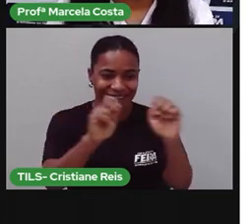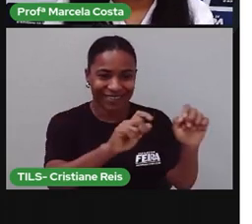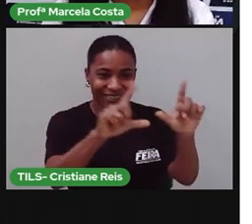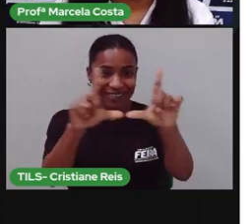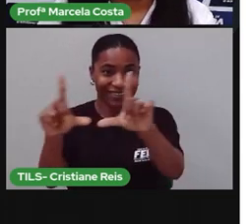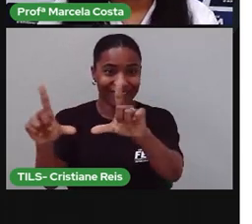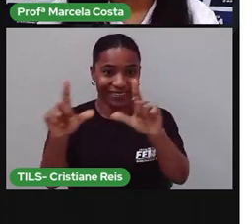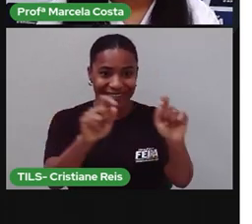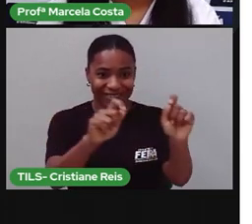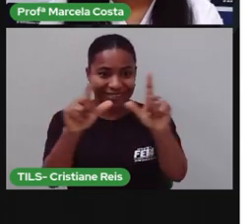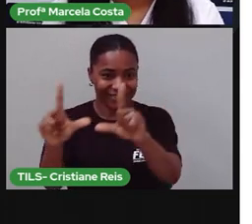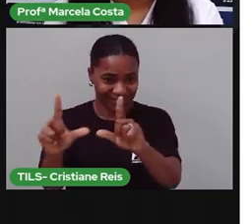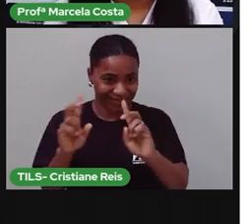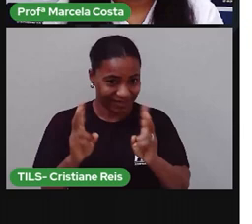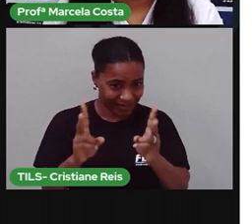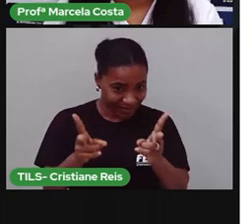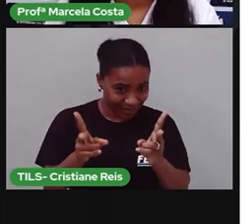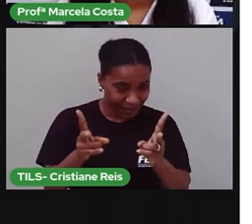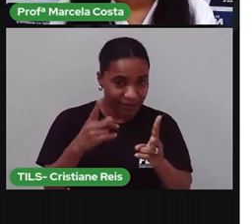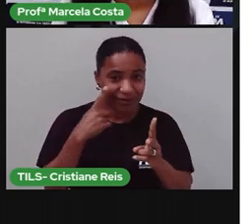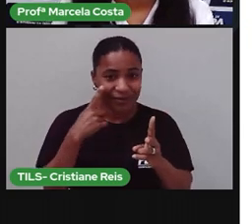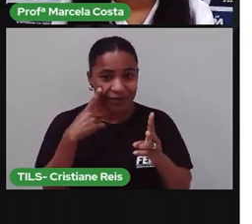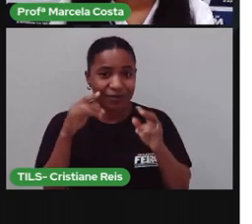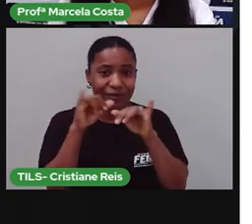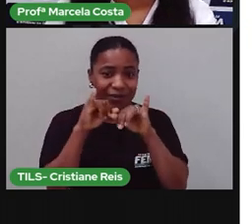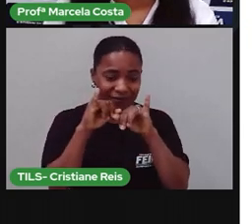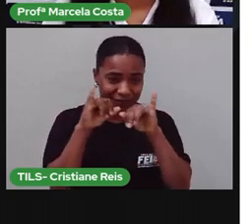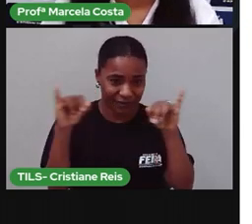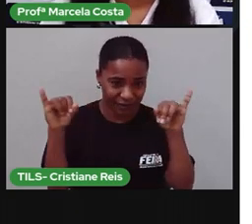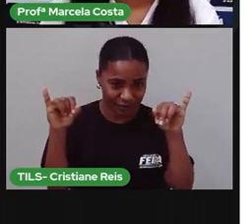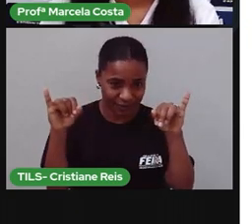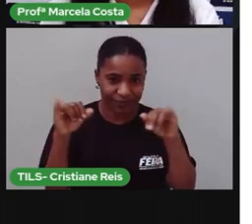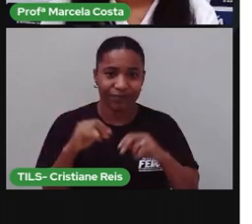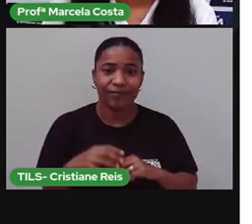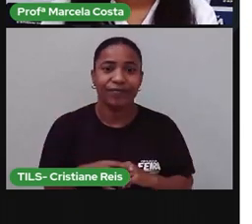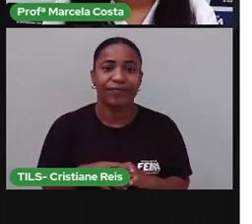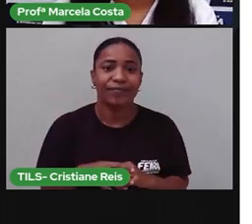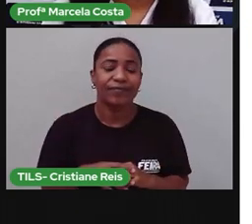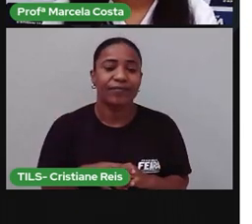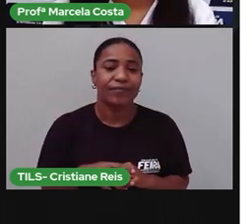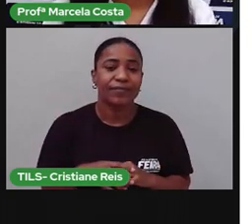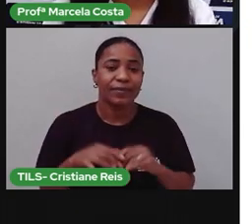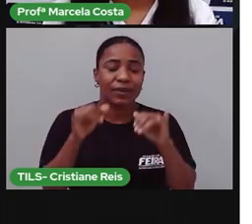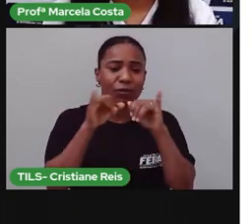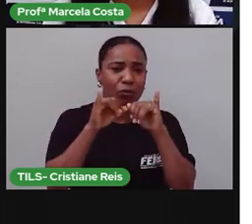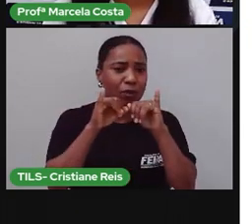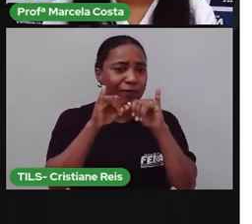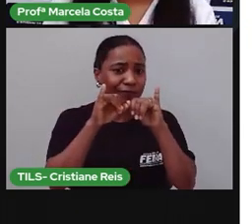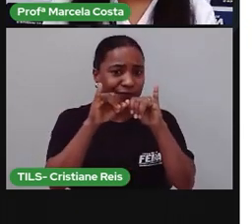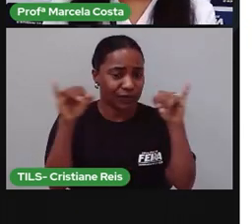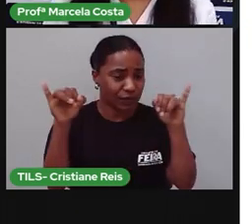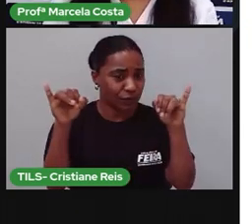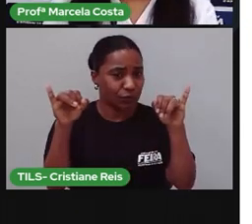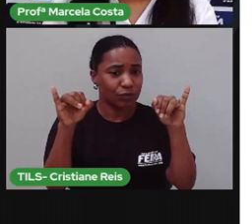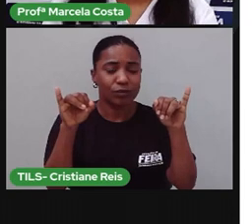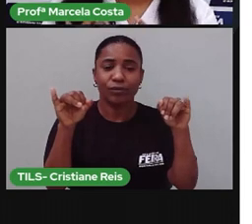Uma dessas formas é o aviso, né? O aviso é uma mensagem curta,